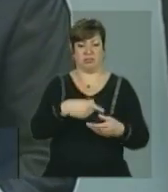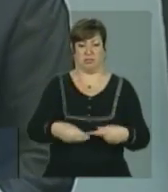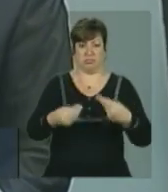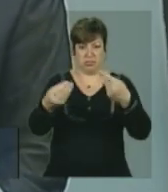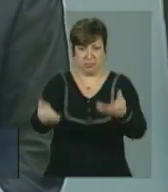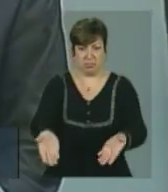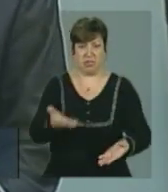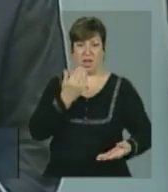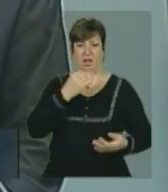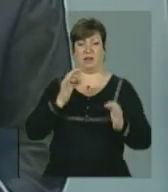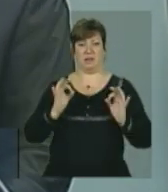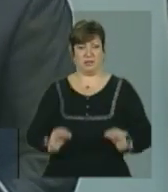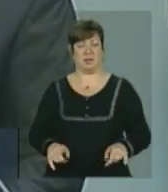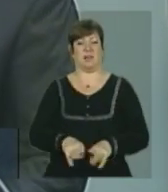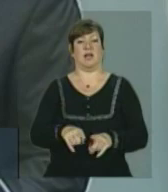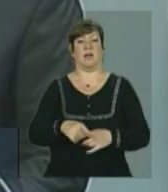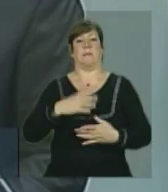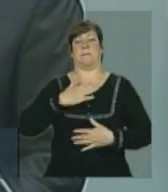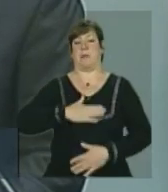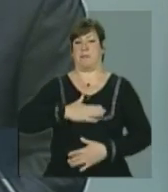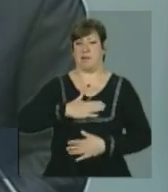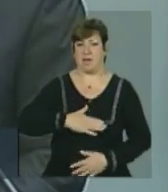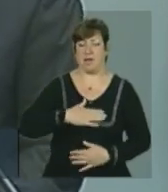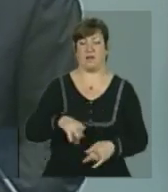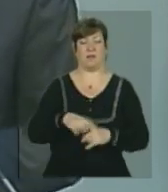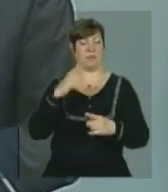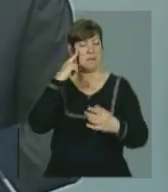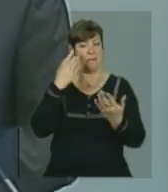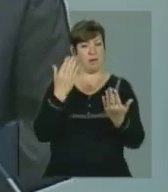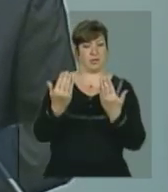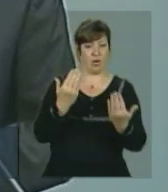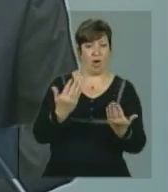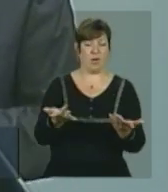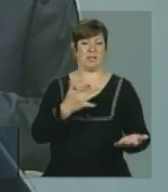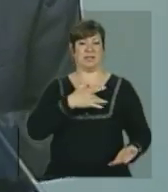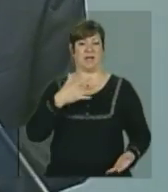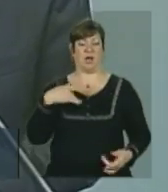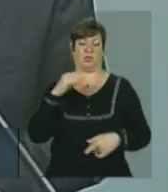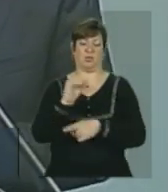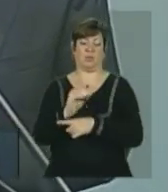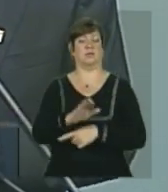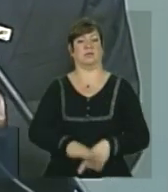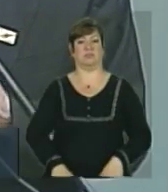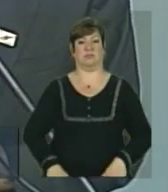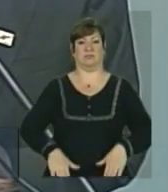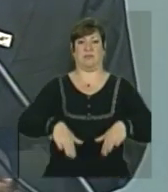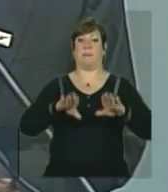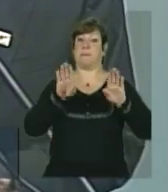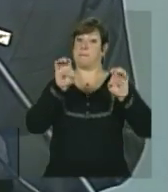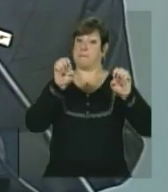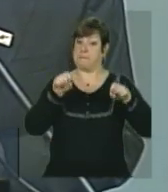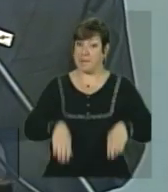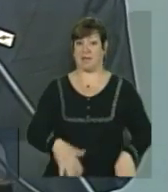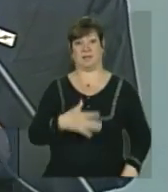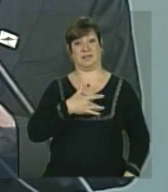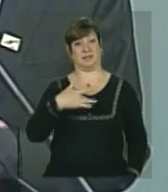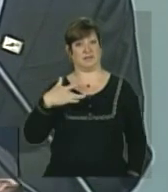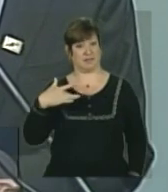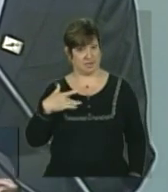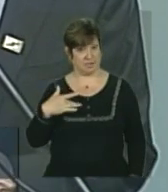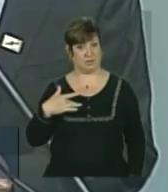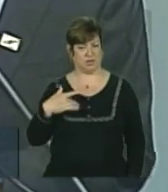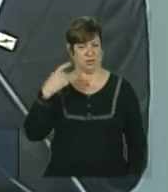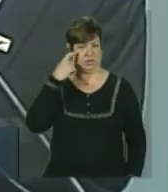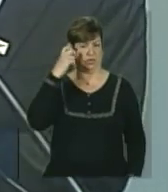atendimento psicológico, de saúde, para que ela tenha o seu desenvolvimento garantido do ponto de vista